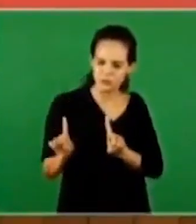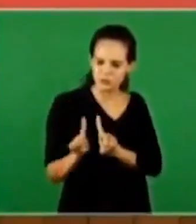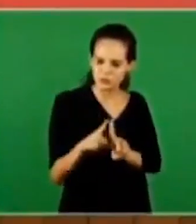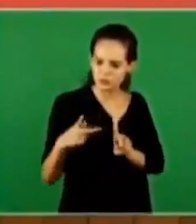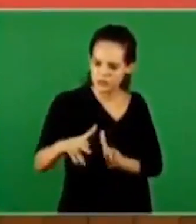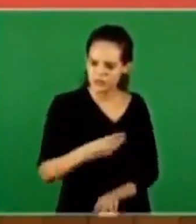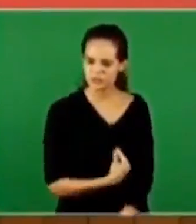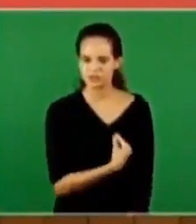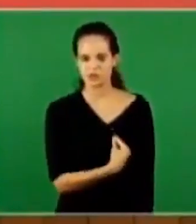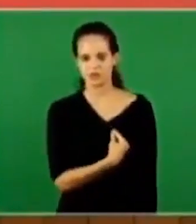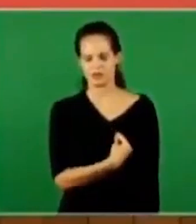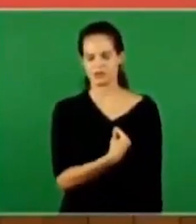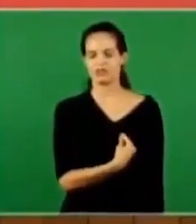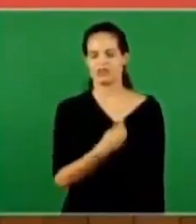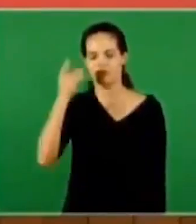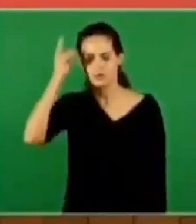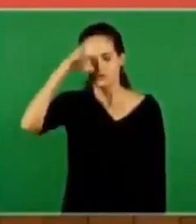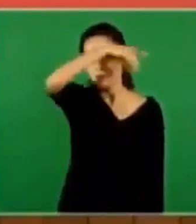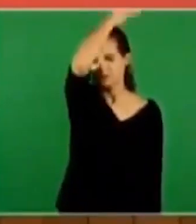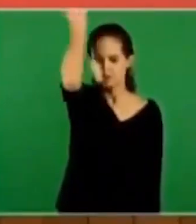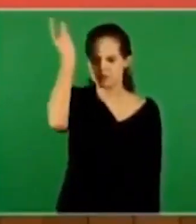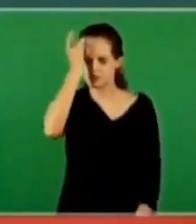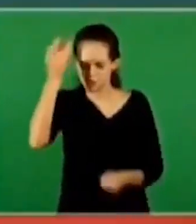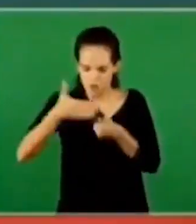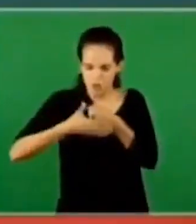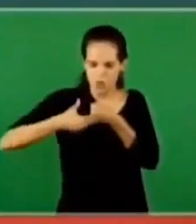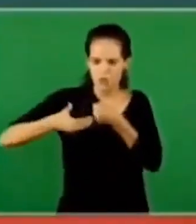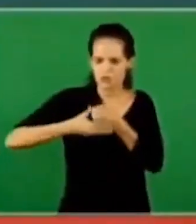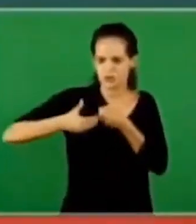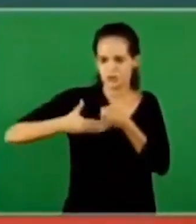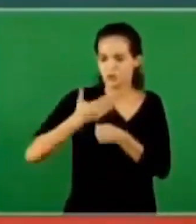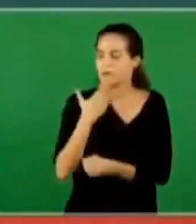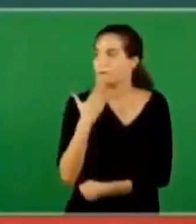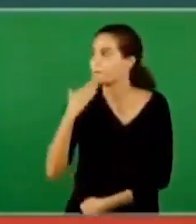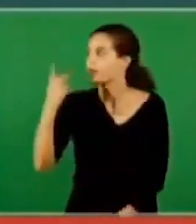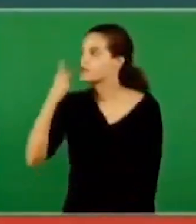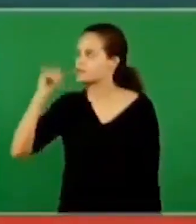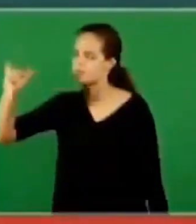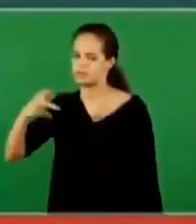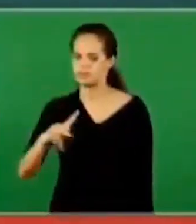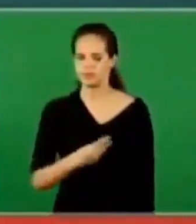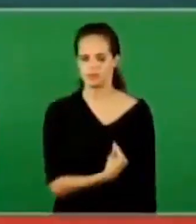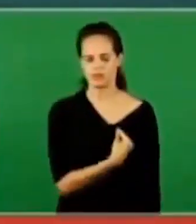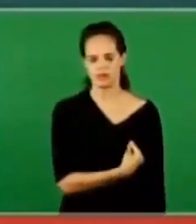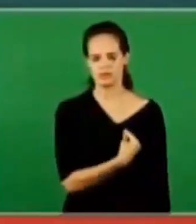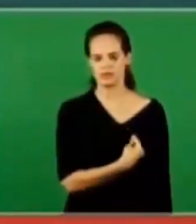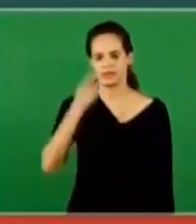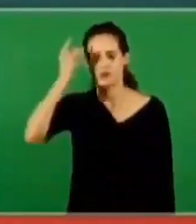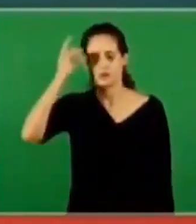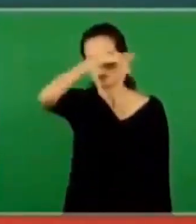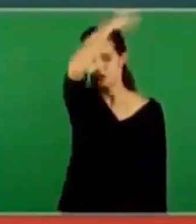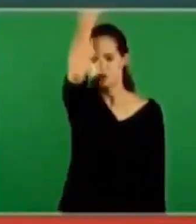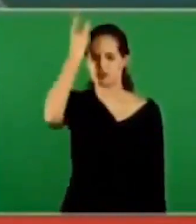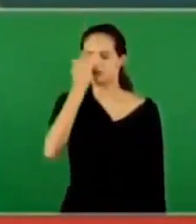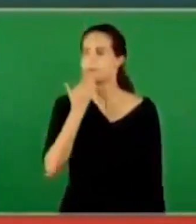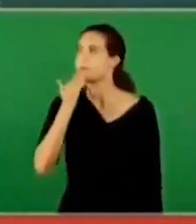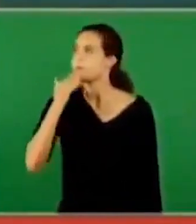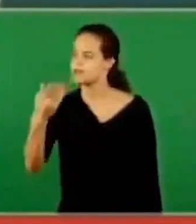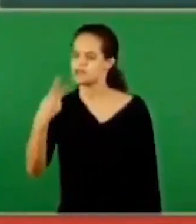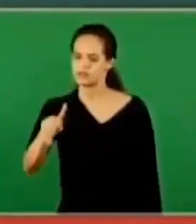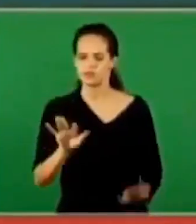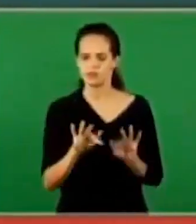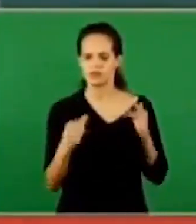Santo é consolador. O Espírito Santo intercede por ti. O Espírito Santo intercede pela sua família. O